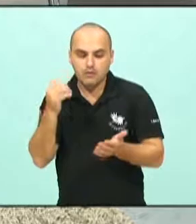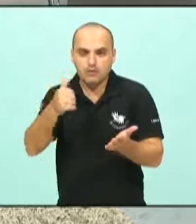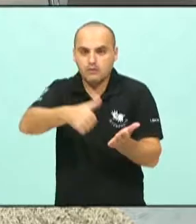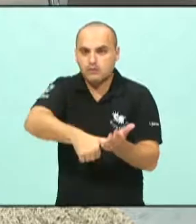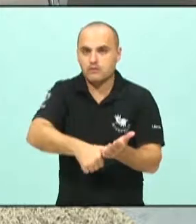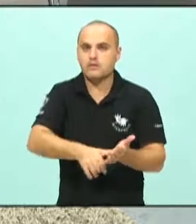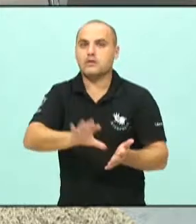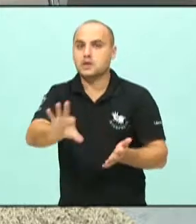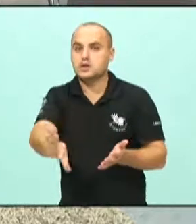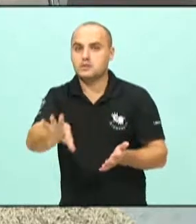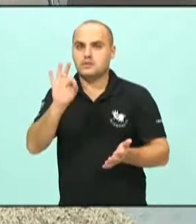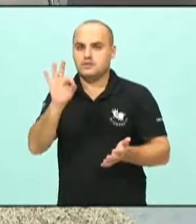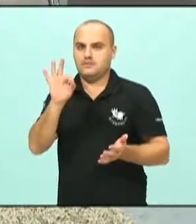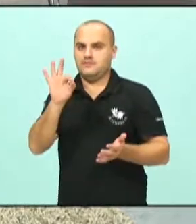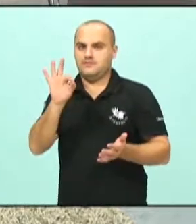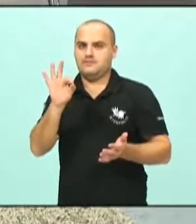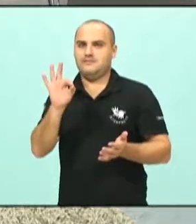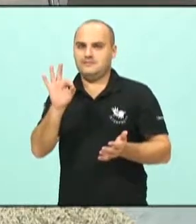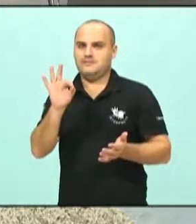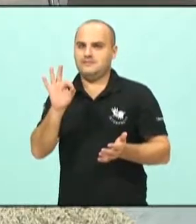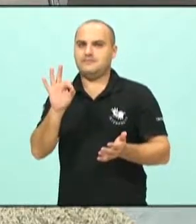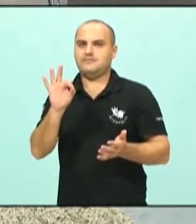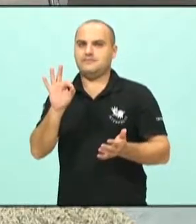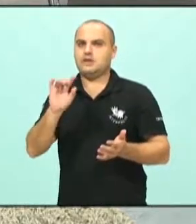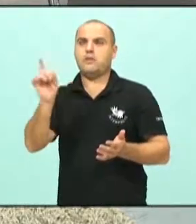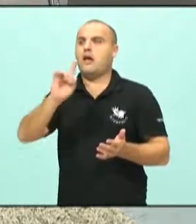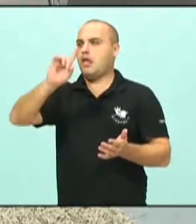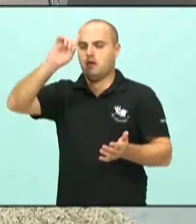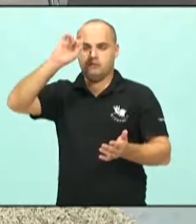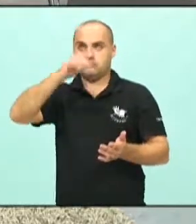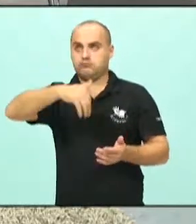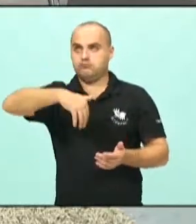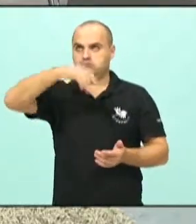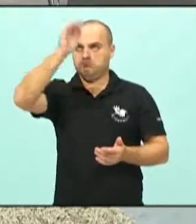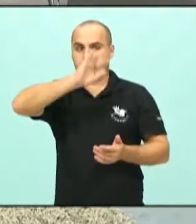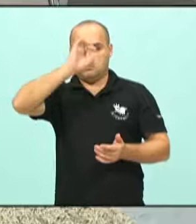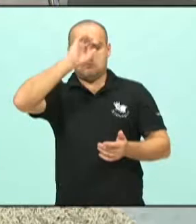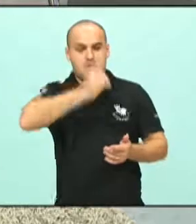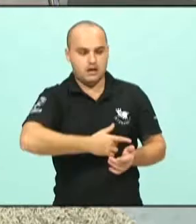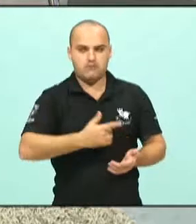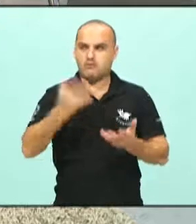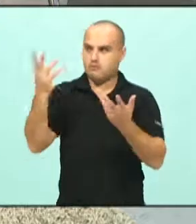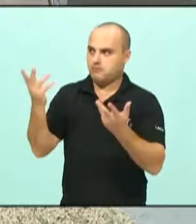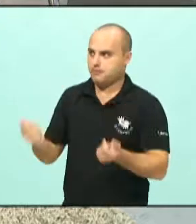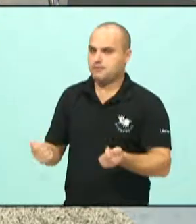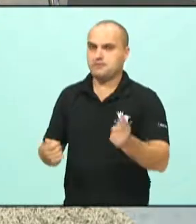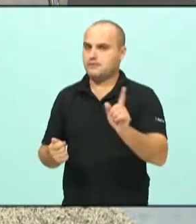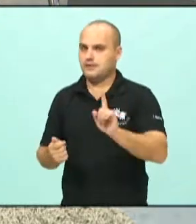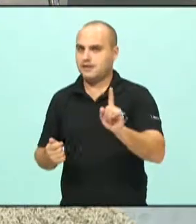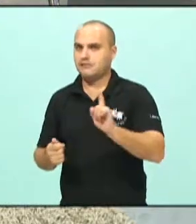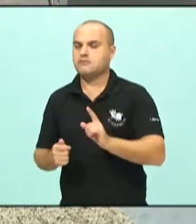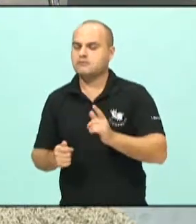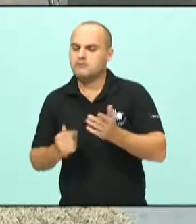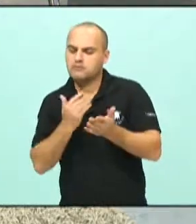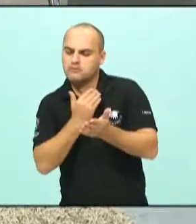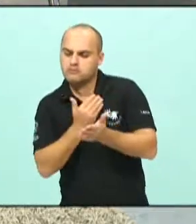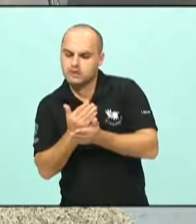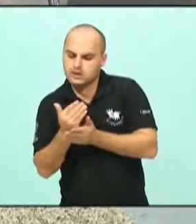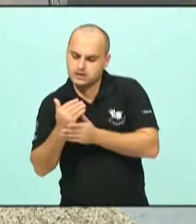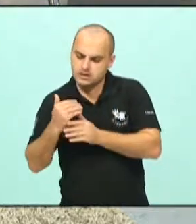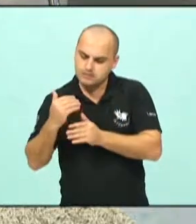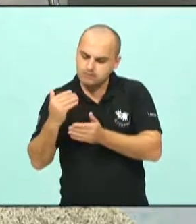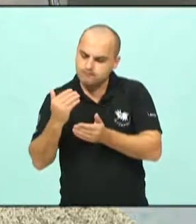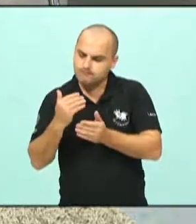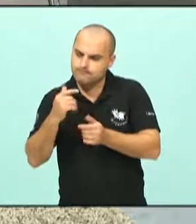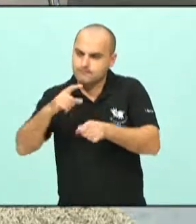uma coisa que vem de cima para baixo. Foi feito uma... que já começa um processo interessante e mostrando que é um partido